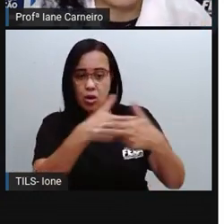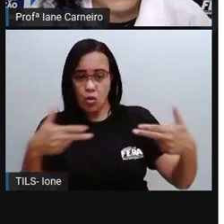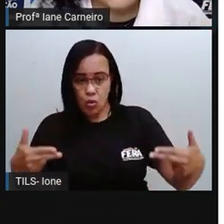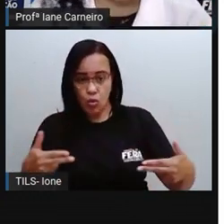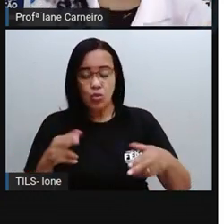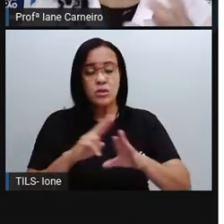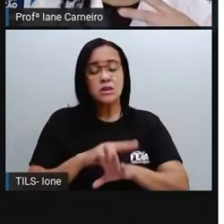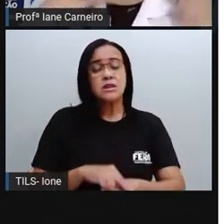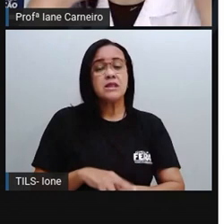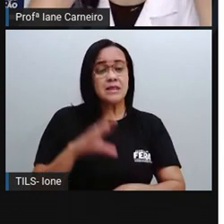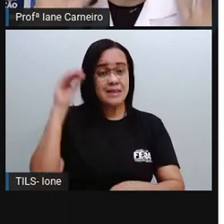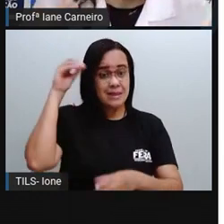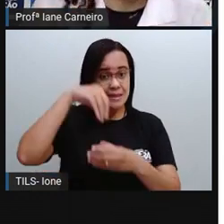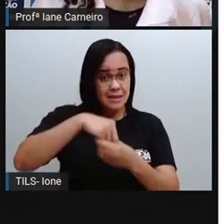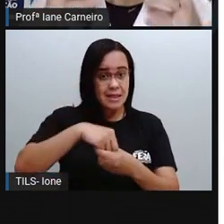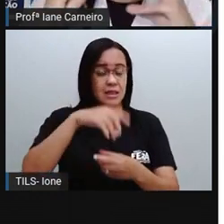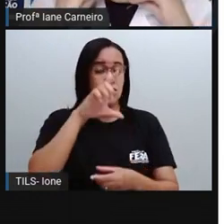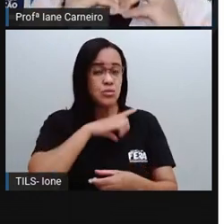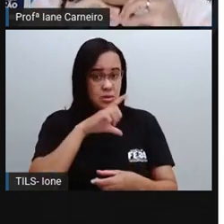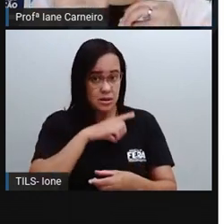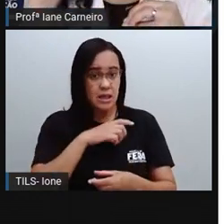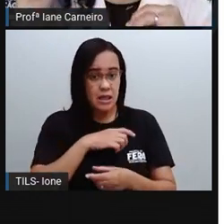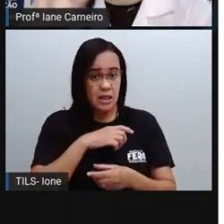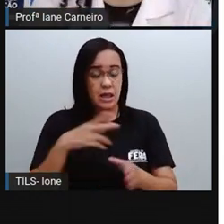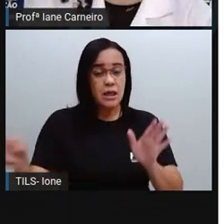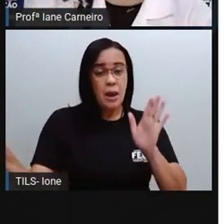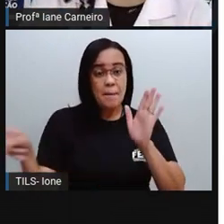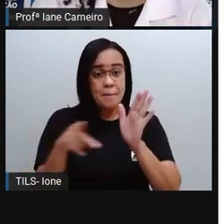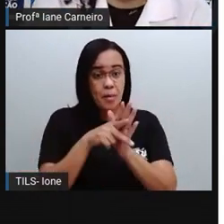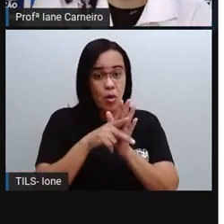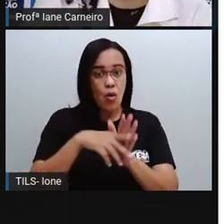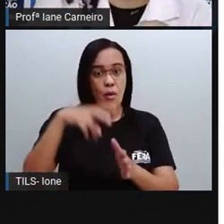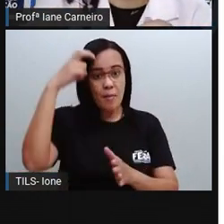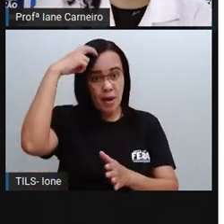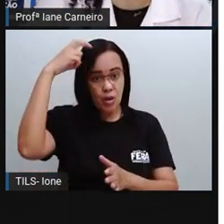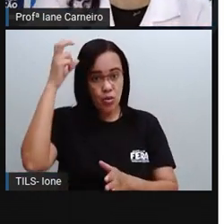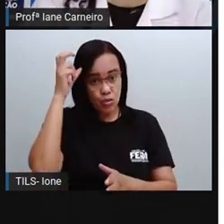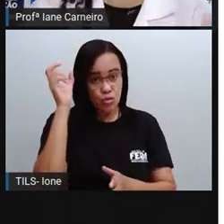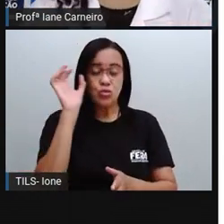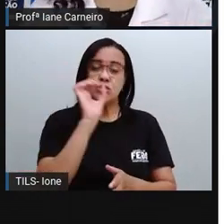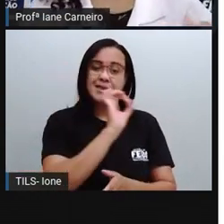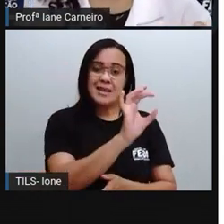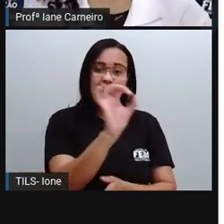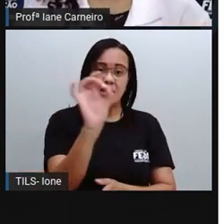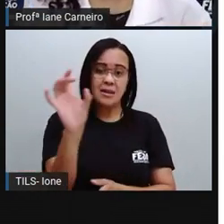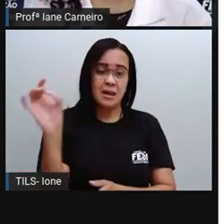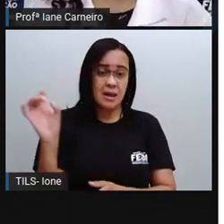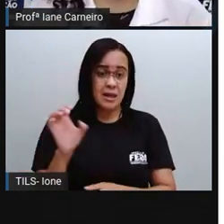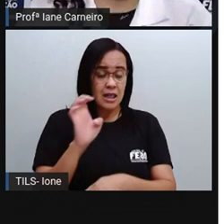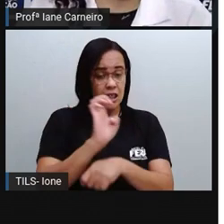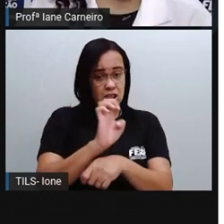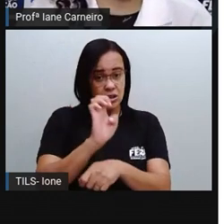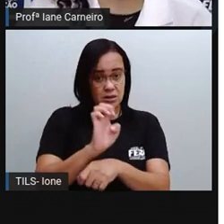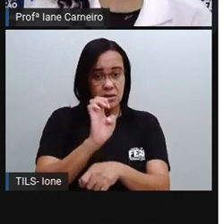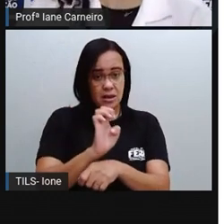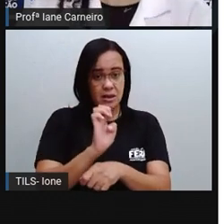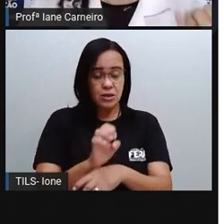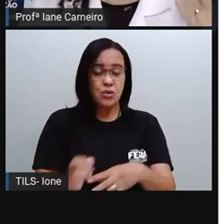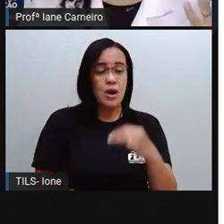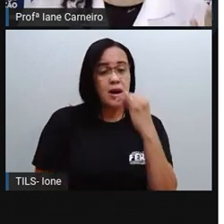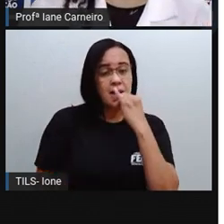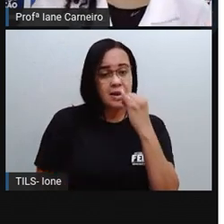elementos que fazem parte da cultura de cada um desses estados, tá bom? Então, aqui, por exemplo, ó, na Bahia,